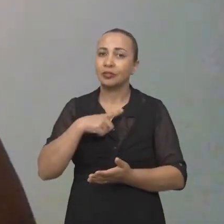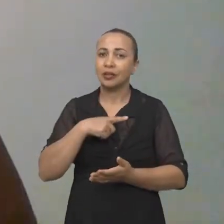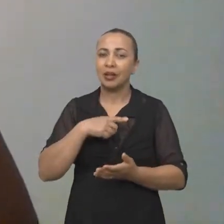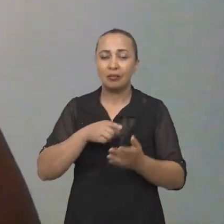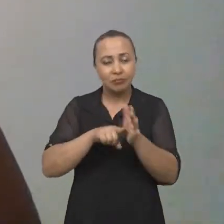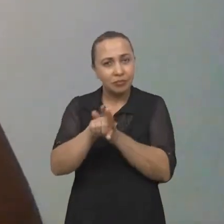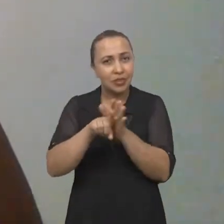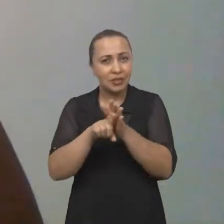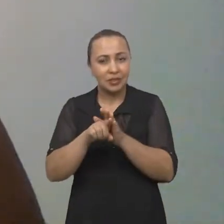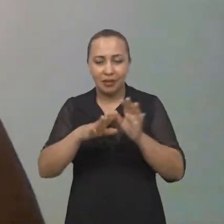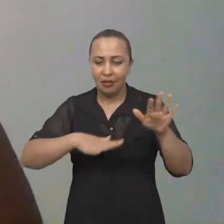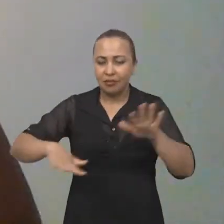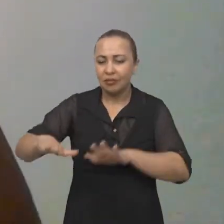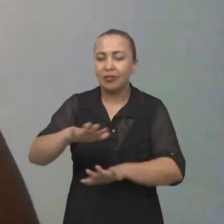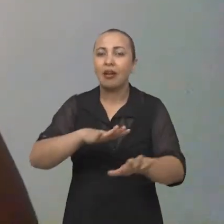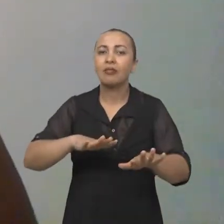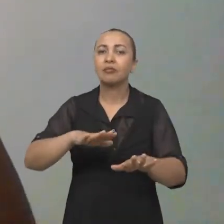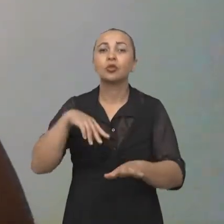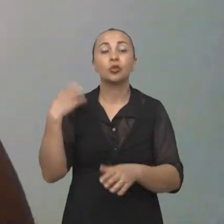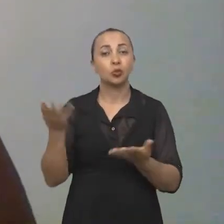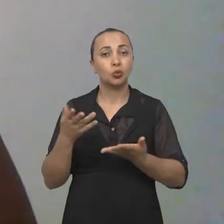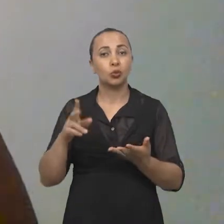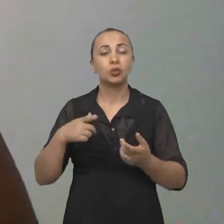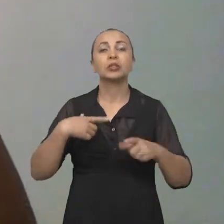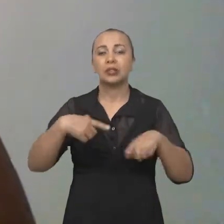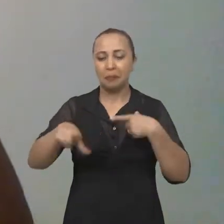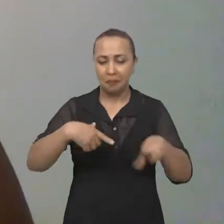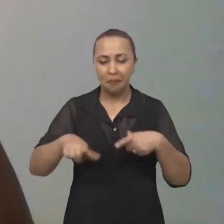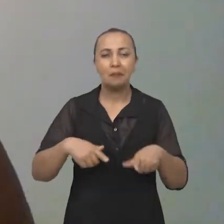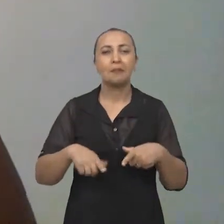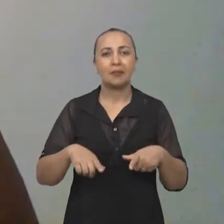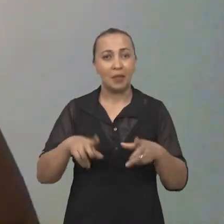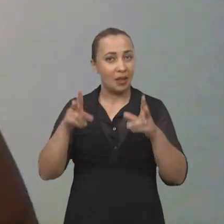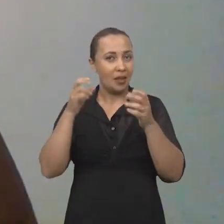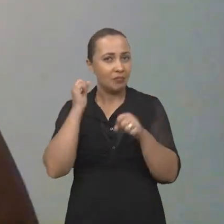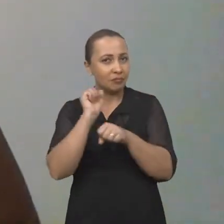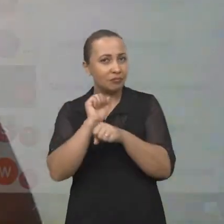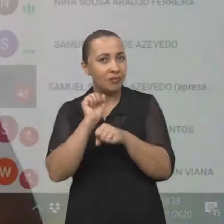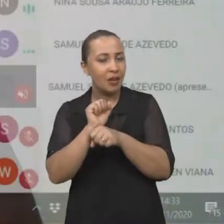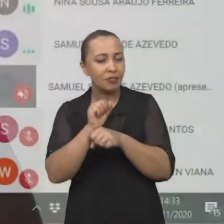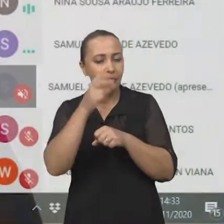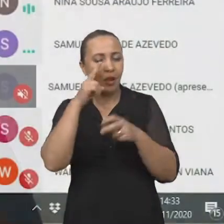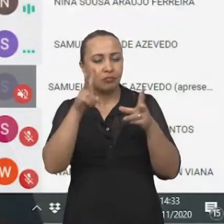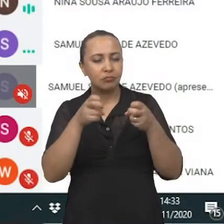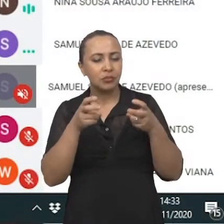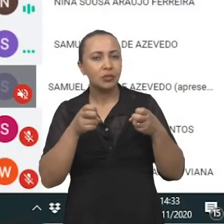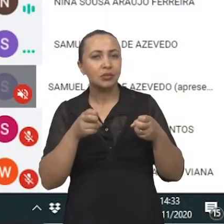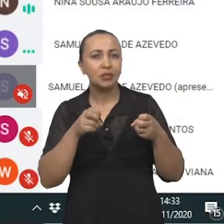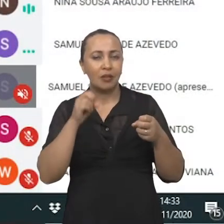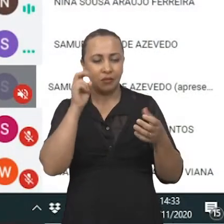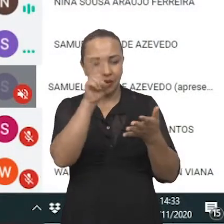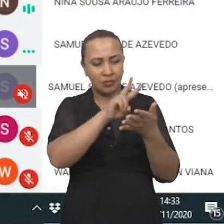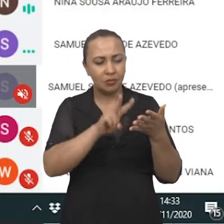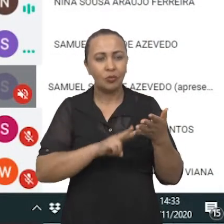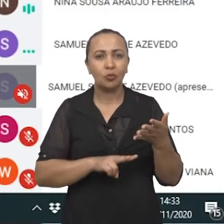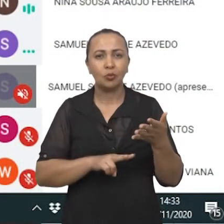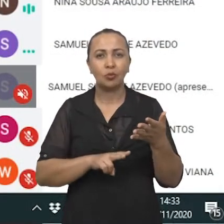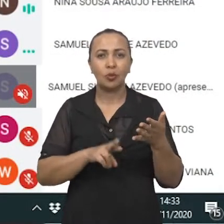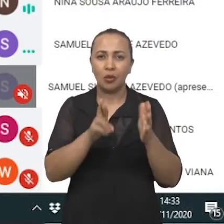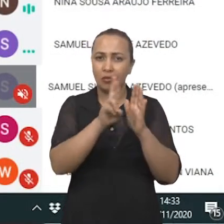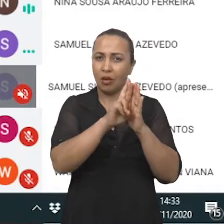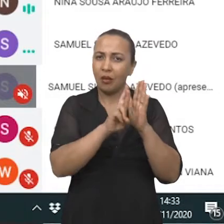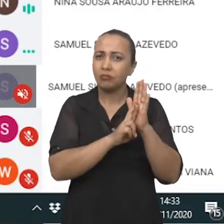áreas e hoje a gente está trabalhando nessa perspectiva das leituras, do